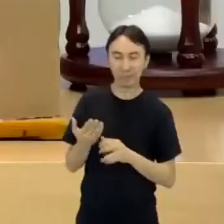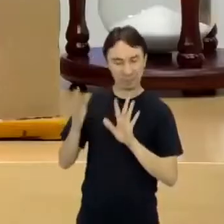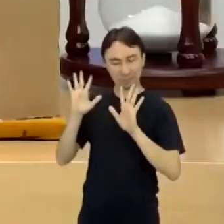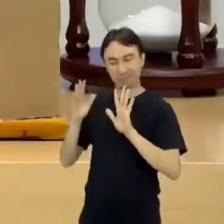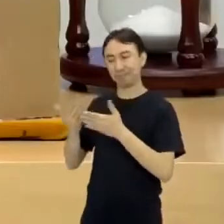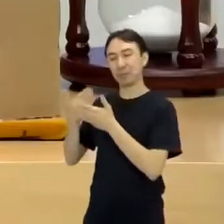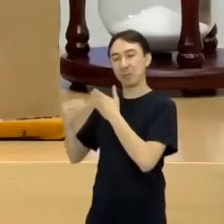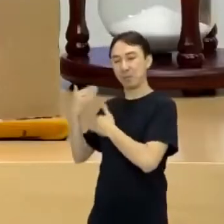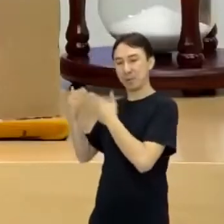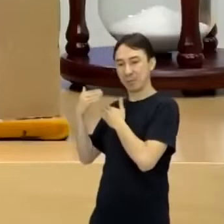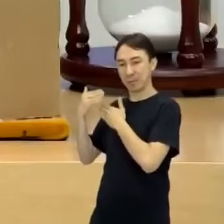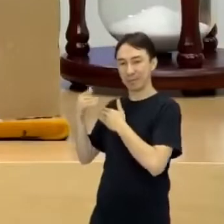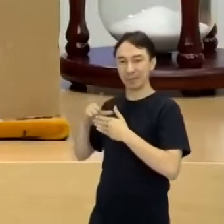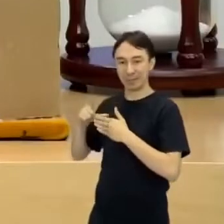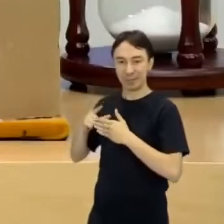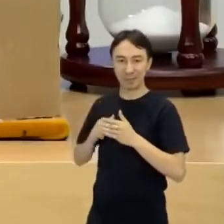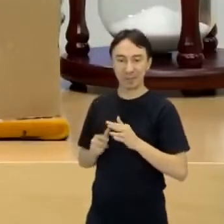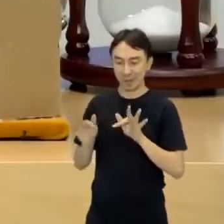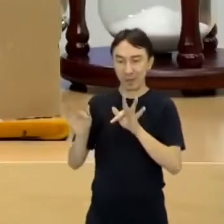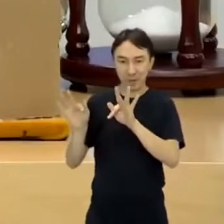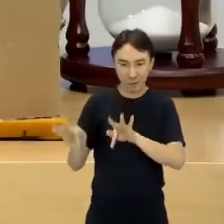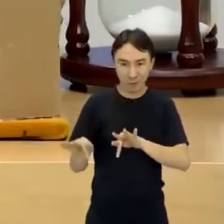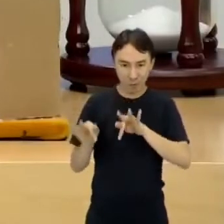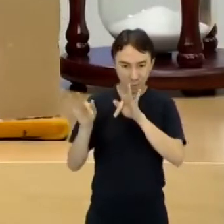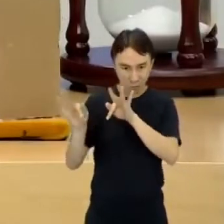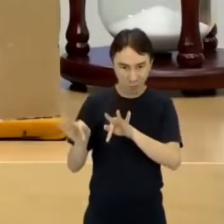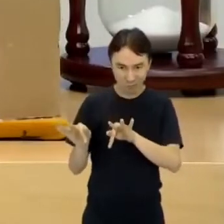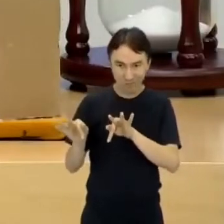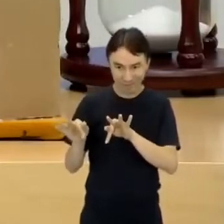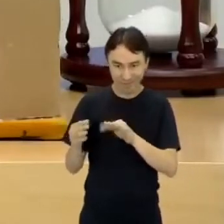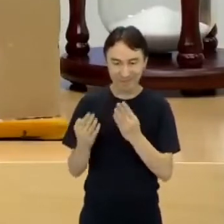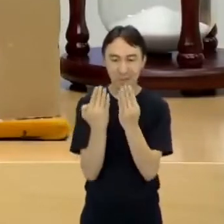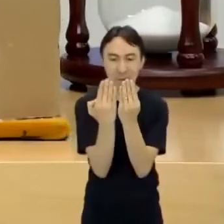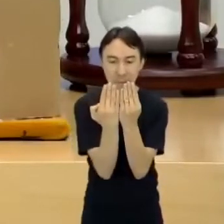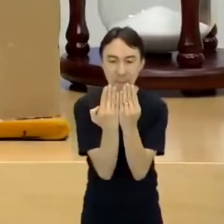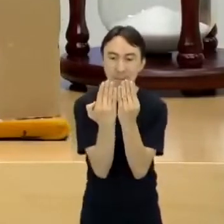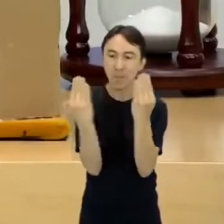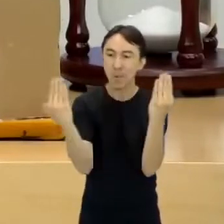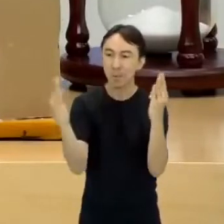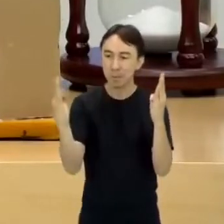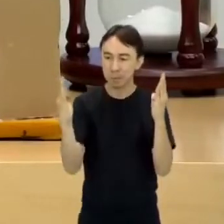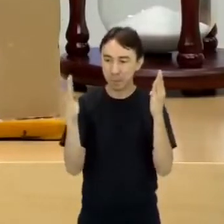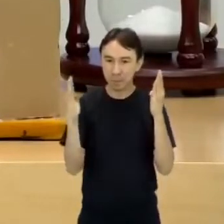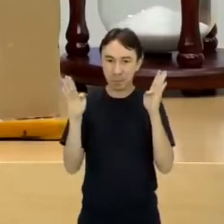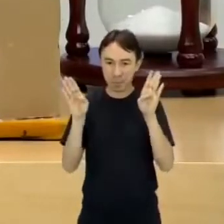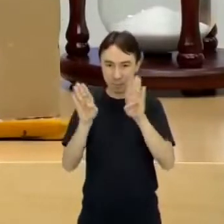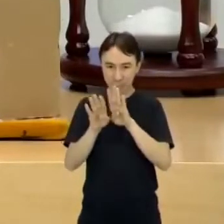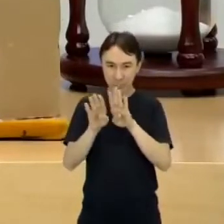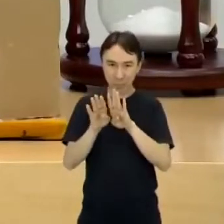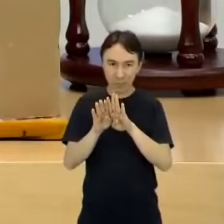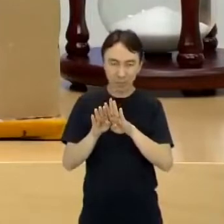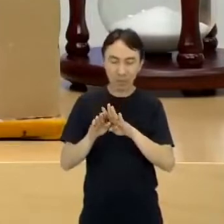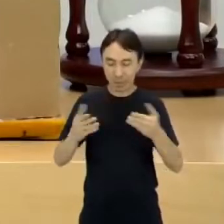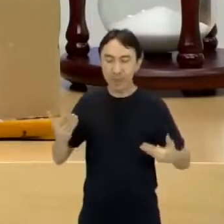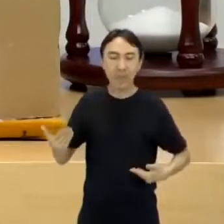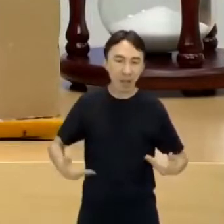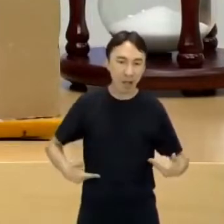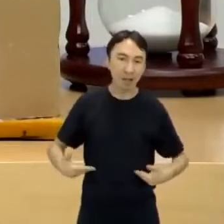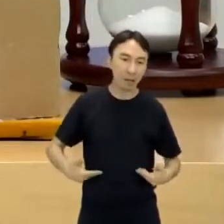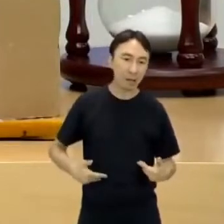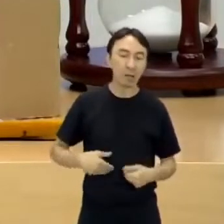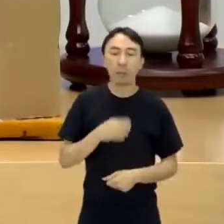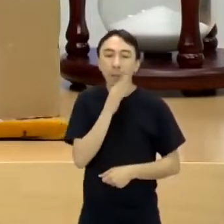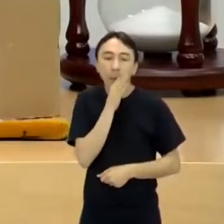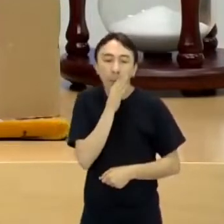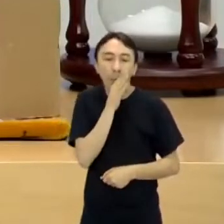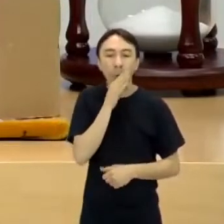O feudo, o nosso feudinho aqui, Tá vendo? O nosso feudo murado. Tá todos os servos quietinhos aqui trabalhando, obedecendo o seu senhor